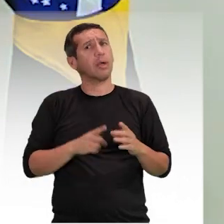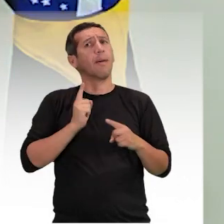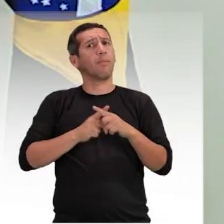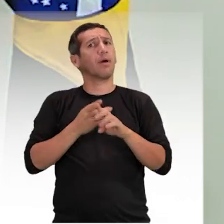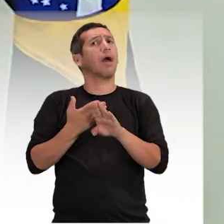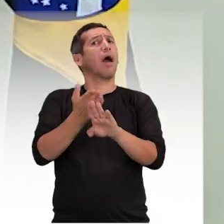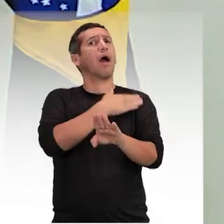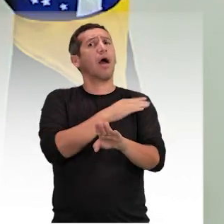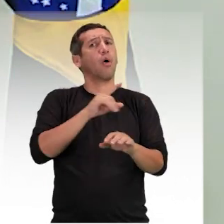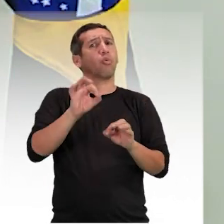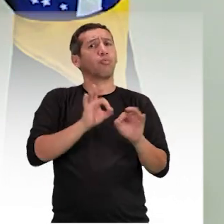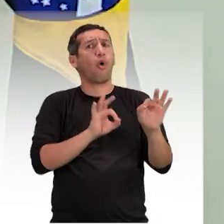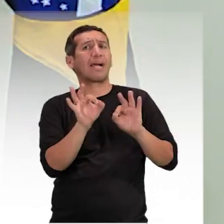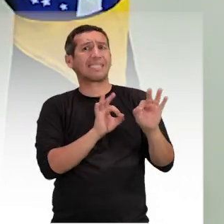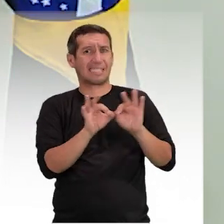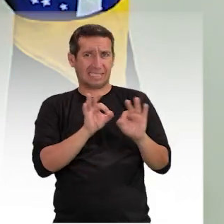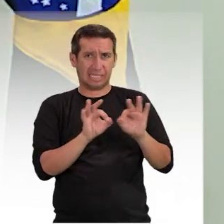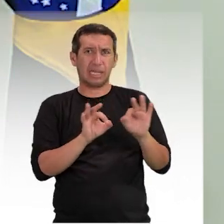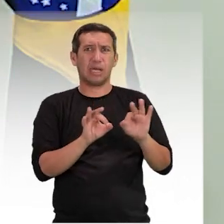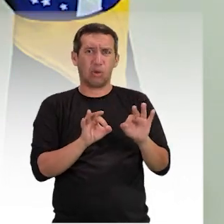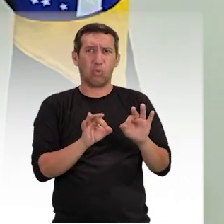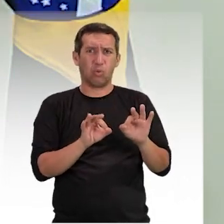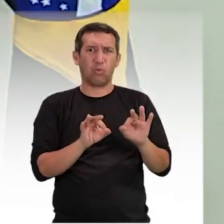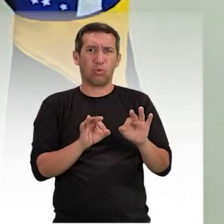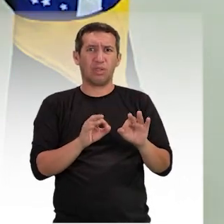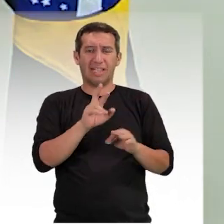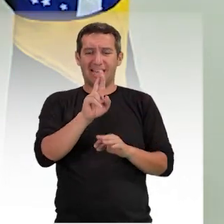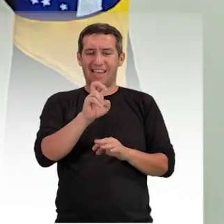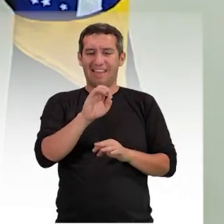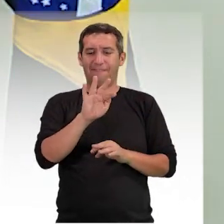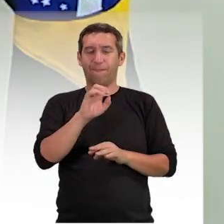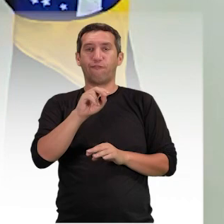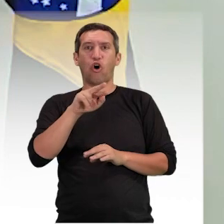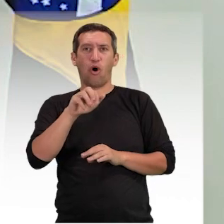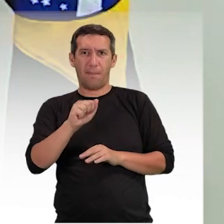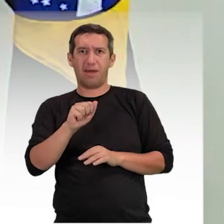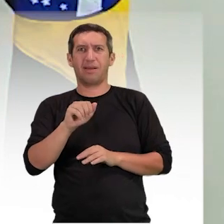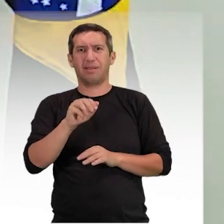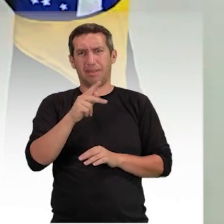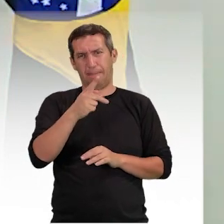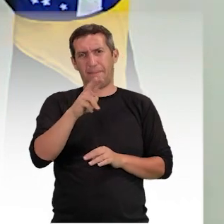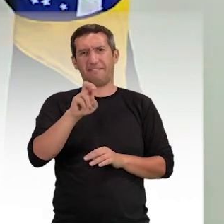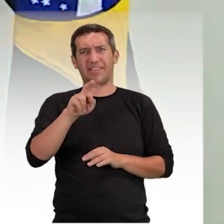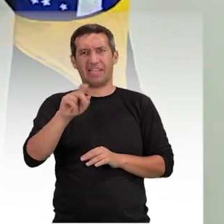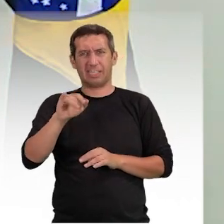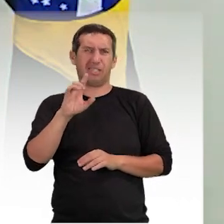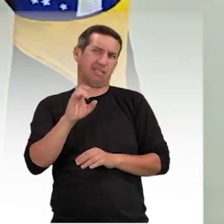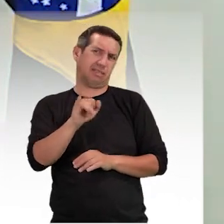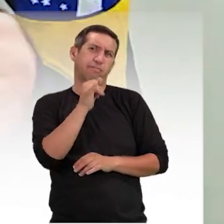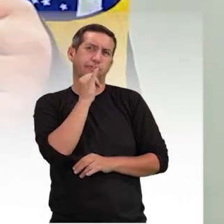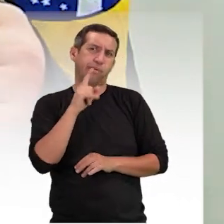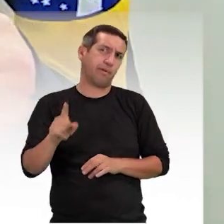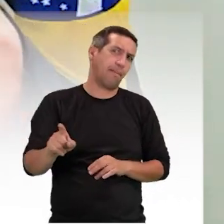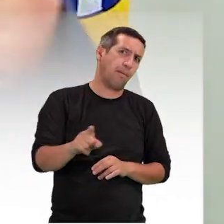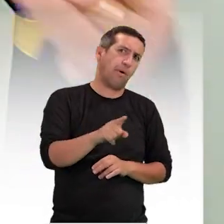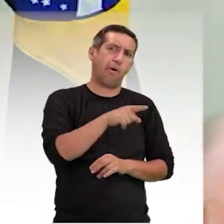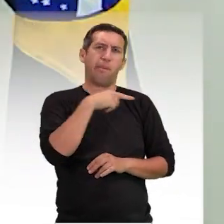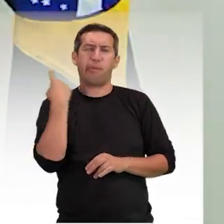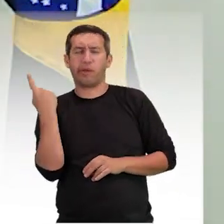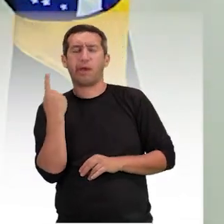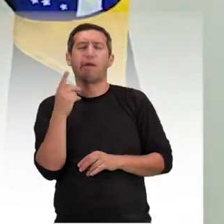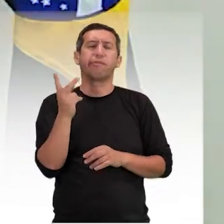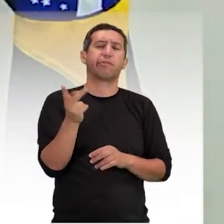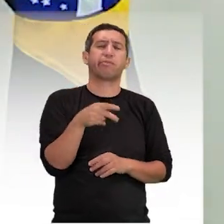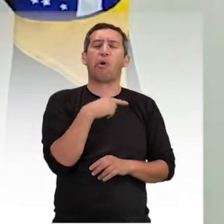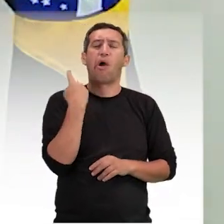última reforma da Previdência foi uma dificultação da pensão por morte do servidor. Muitas vezes